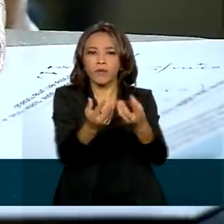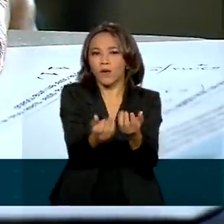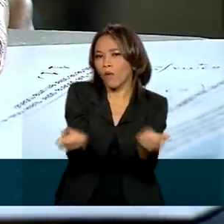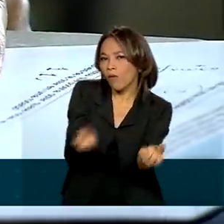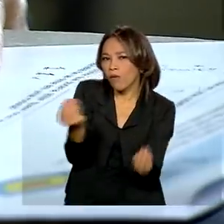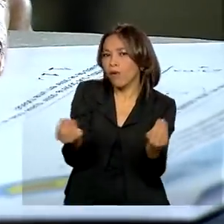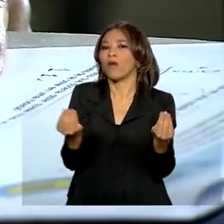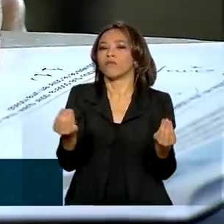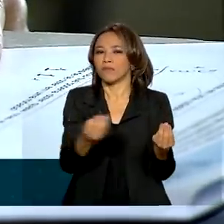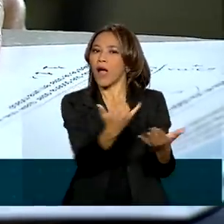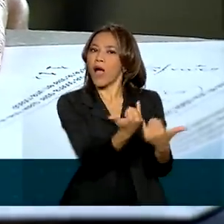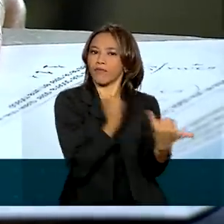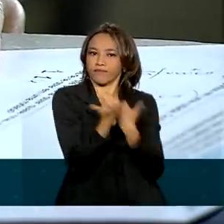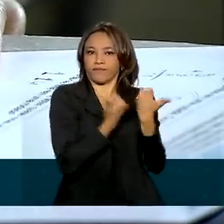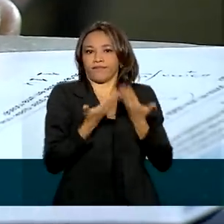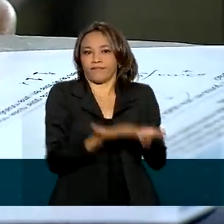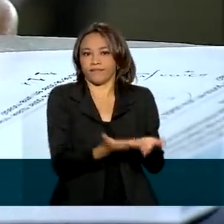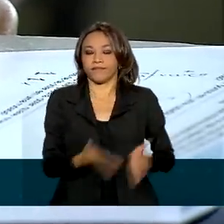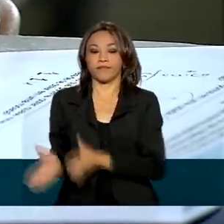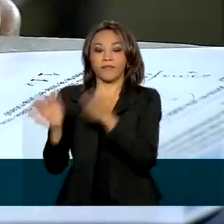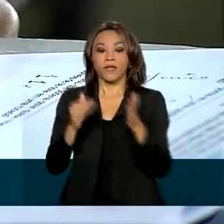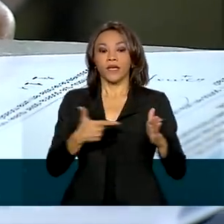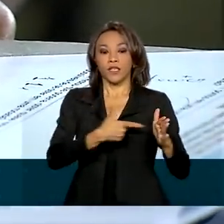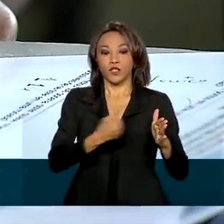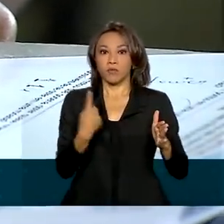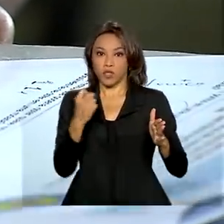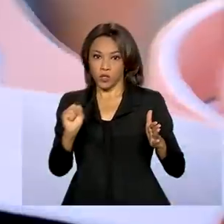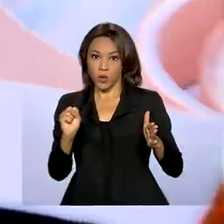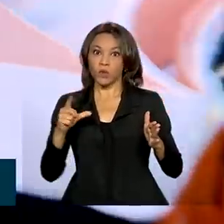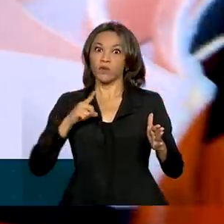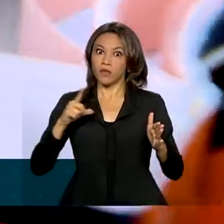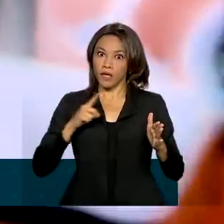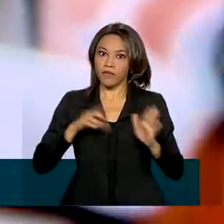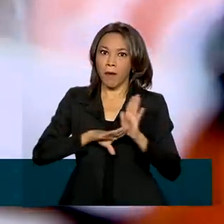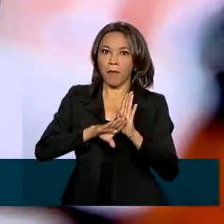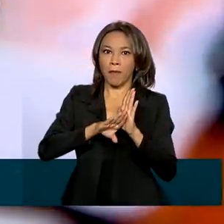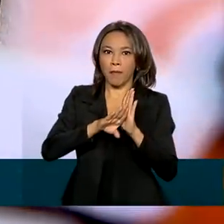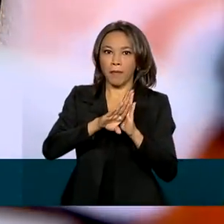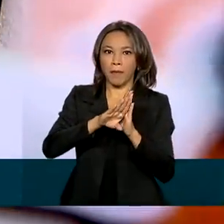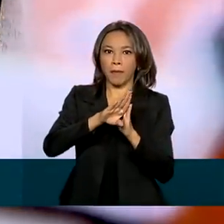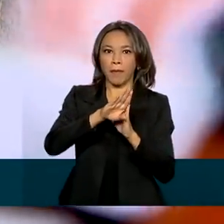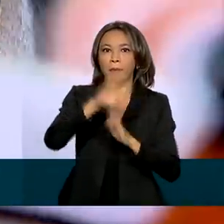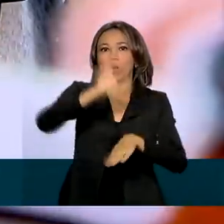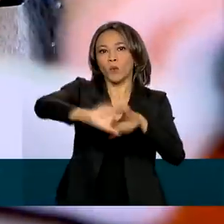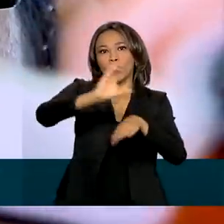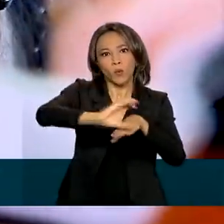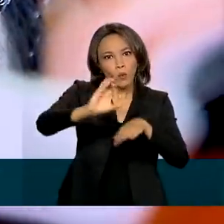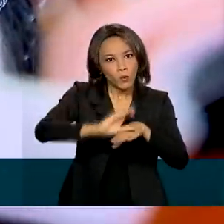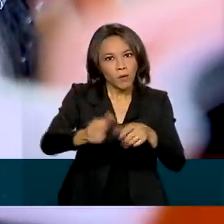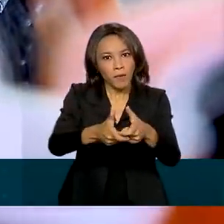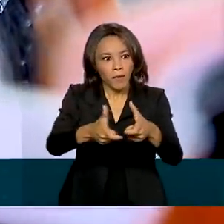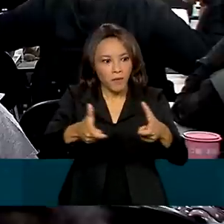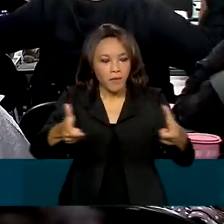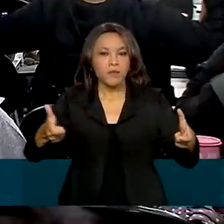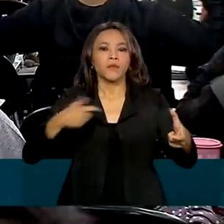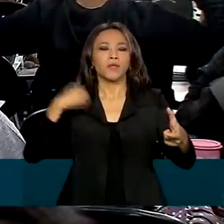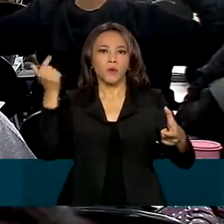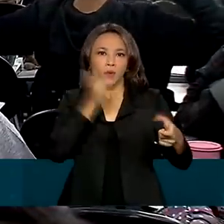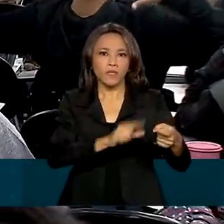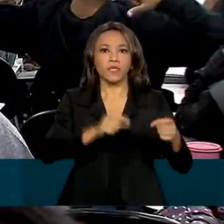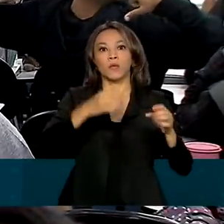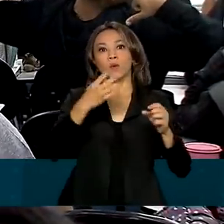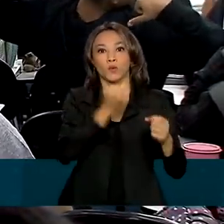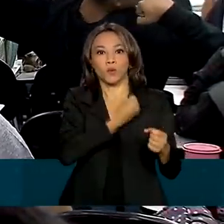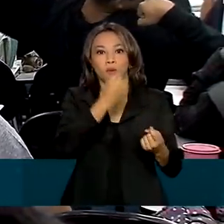comparação a 2018, houve crescimento no número de cursos que conseguiram alcançar as faixas